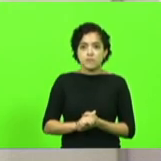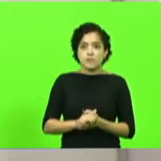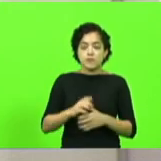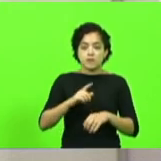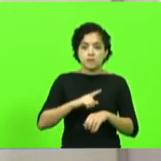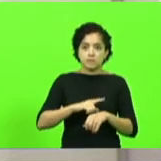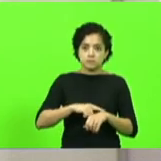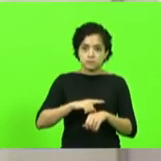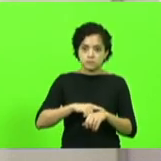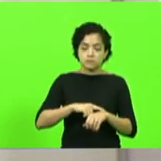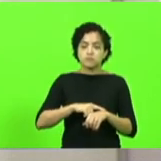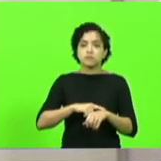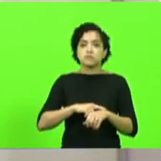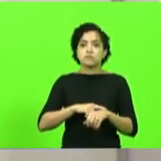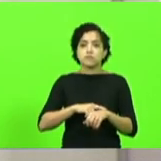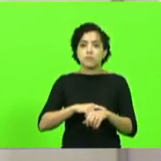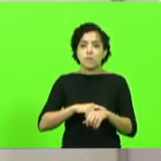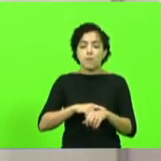16h37min.